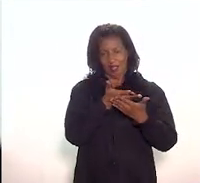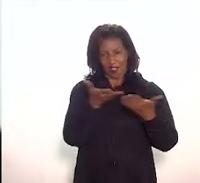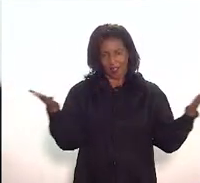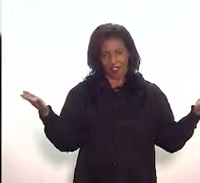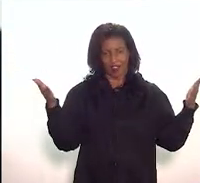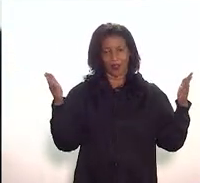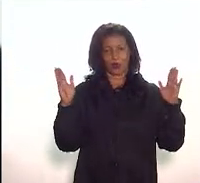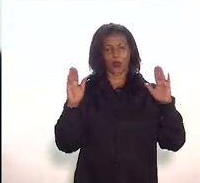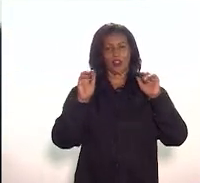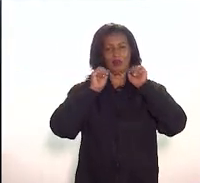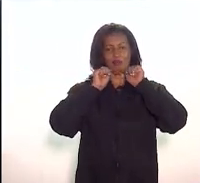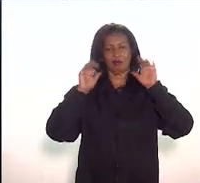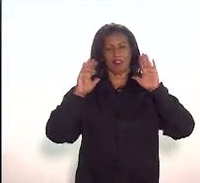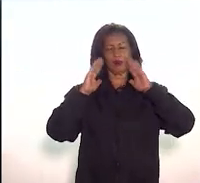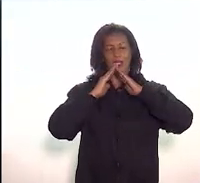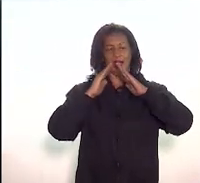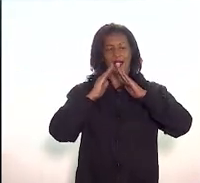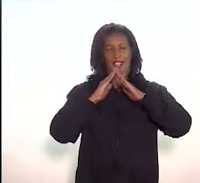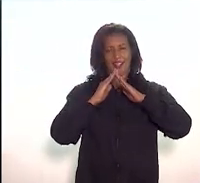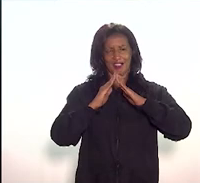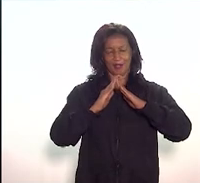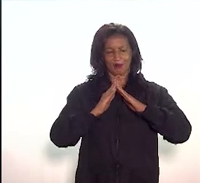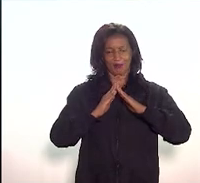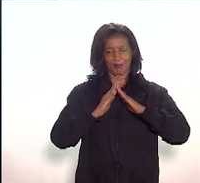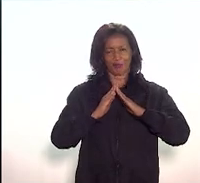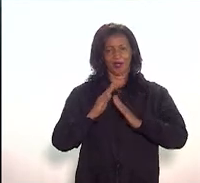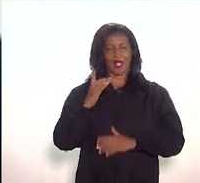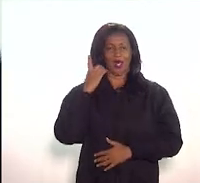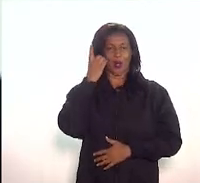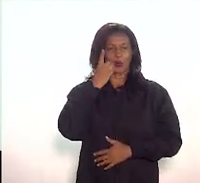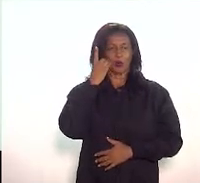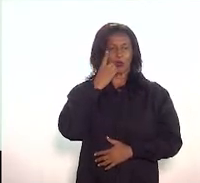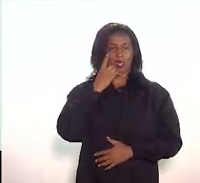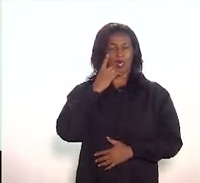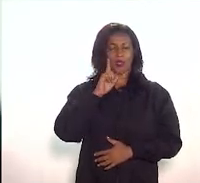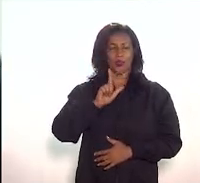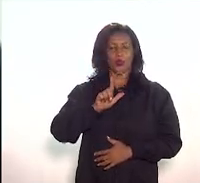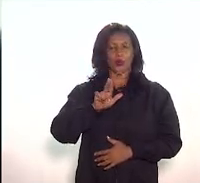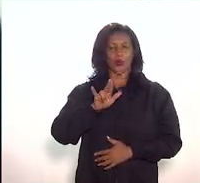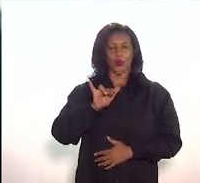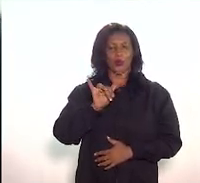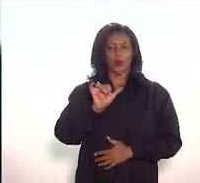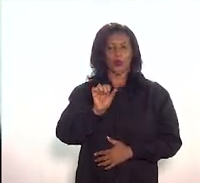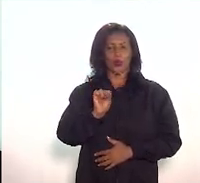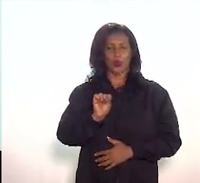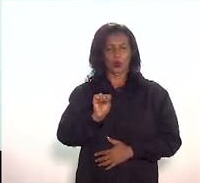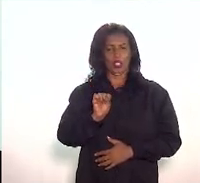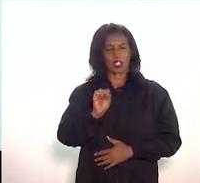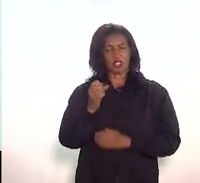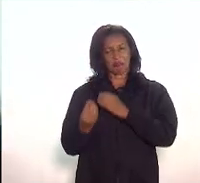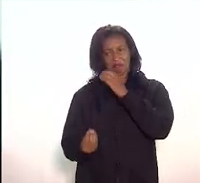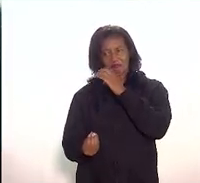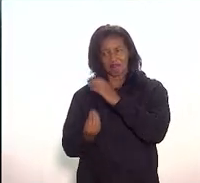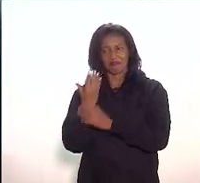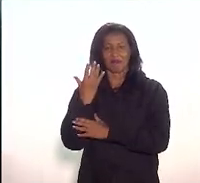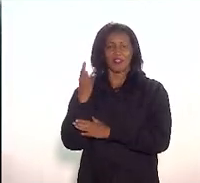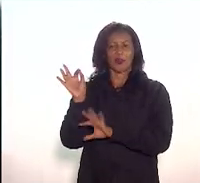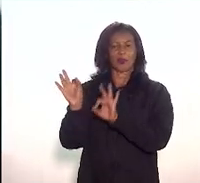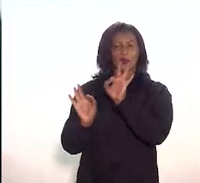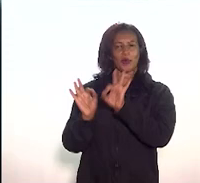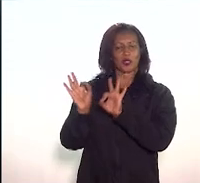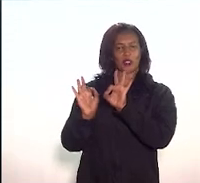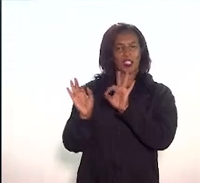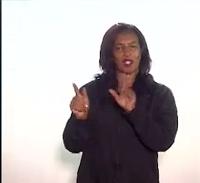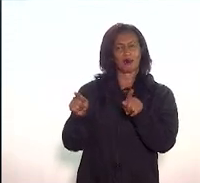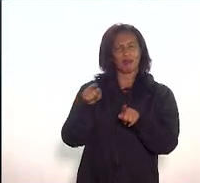merece todo o meu respeito. Ao deputado Luiz Cláudio, o idealizador do projeto, e o também como coautor.